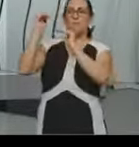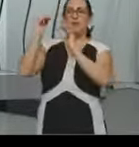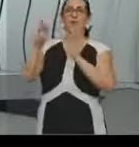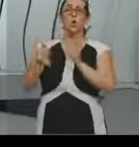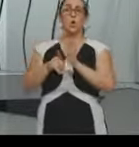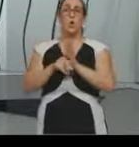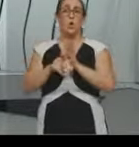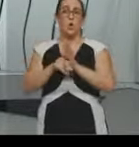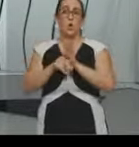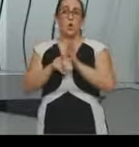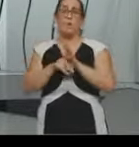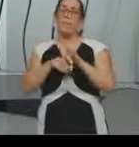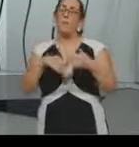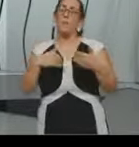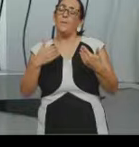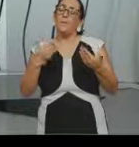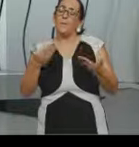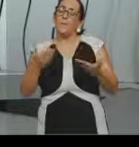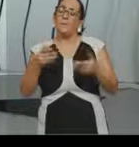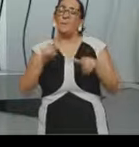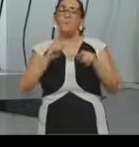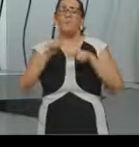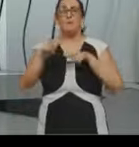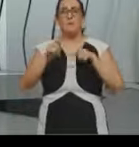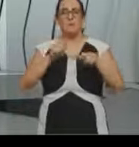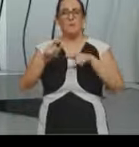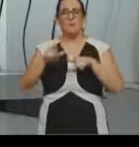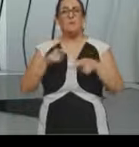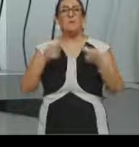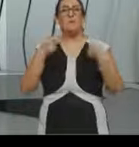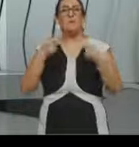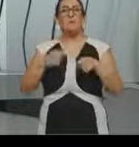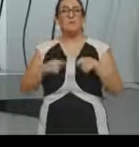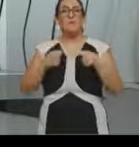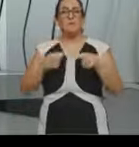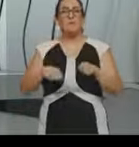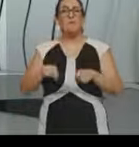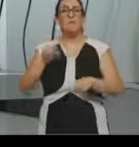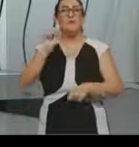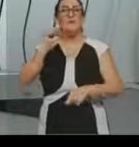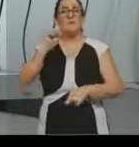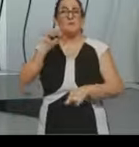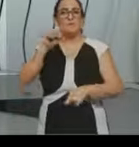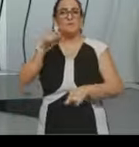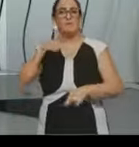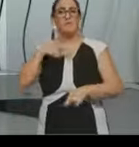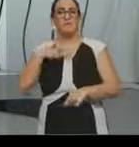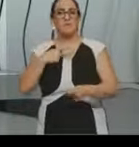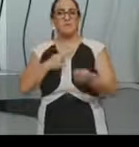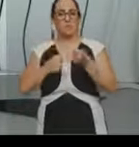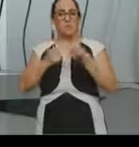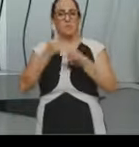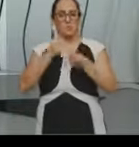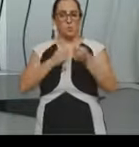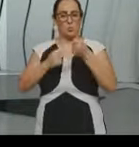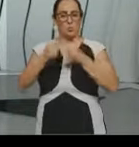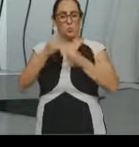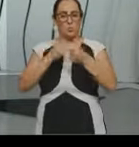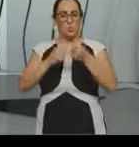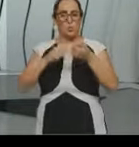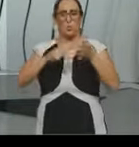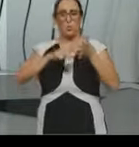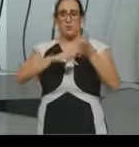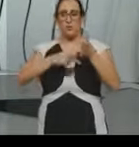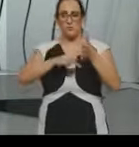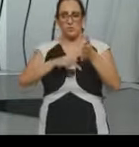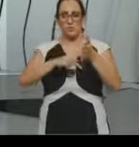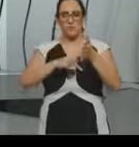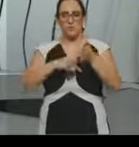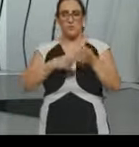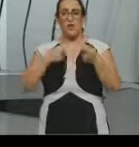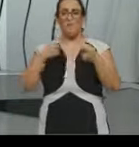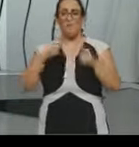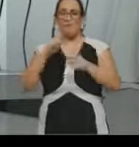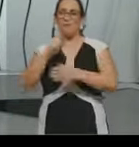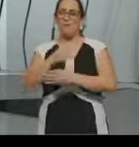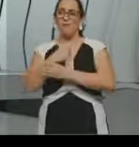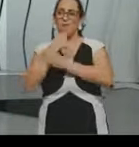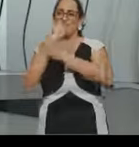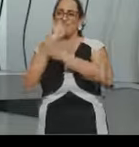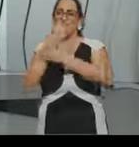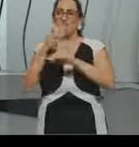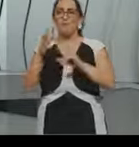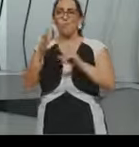sindicalismo pelego, em que esses trabalhadores, eles estão sendo mesmo controlados por esse sindicato que deveria defender os seus